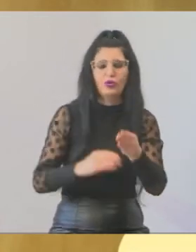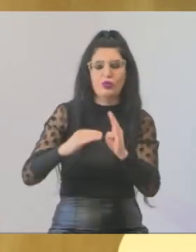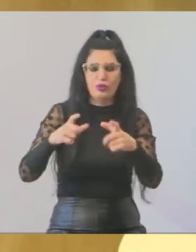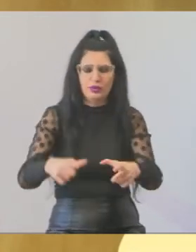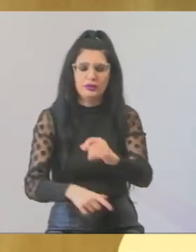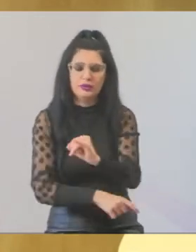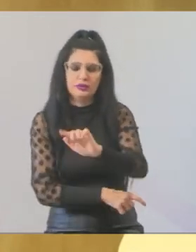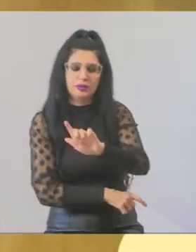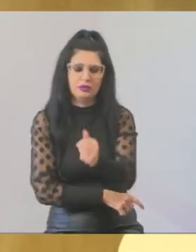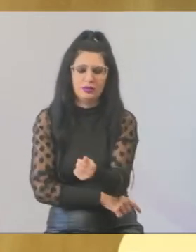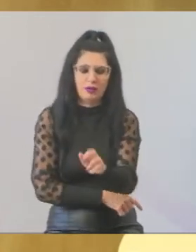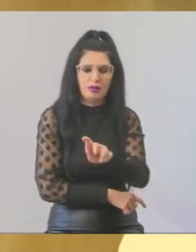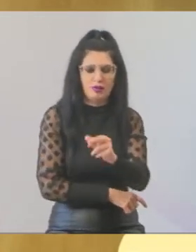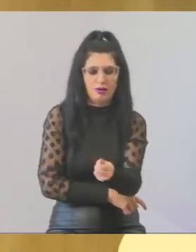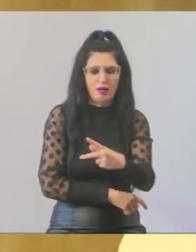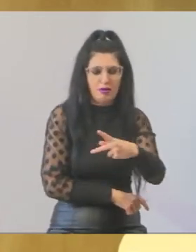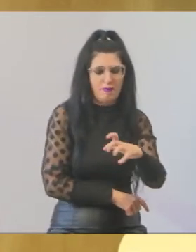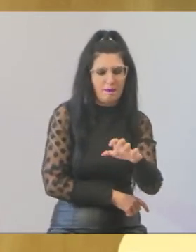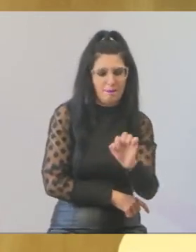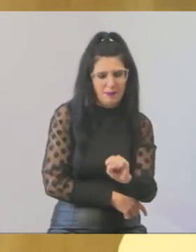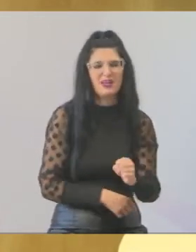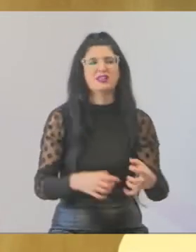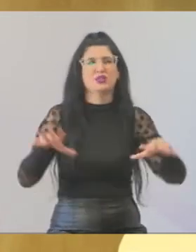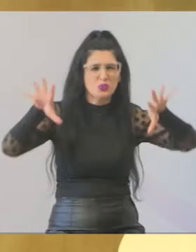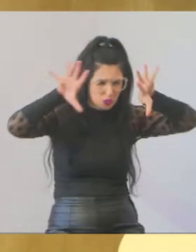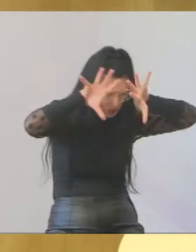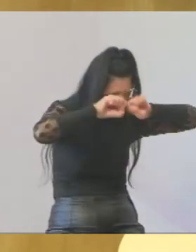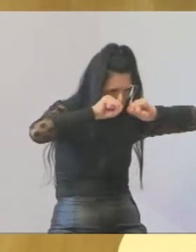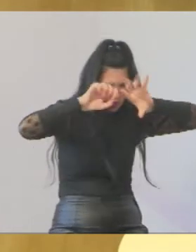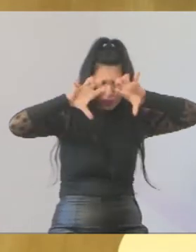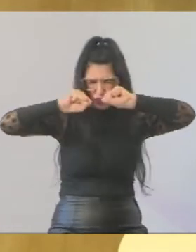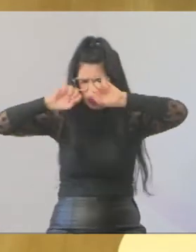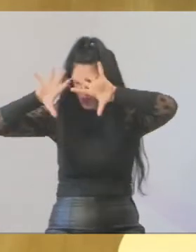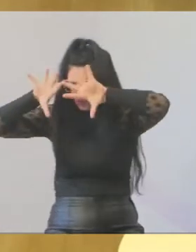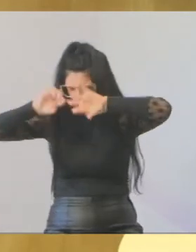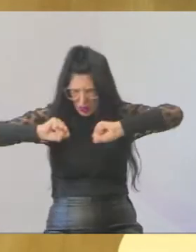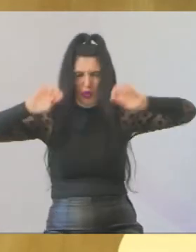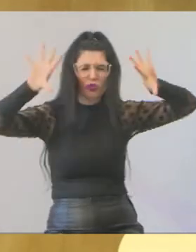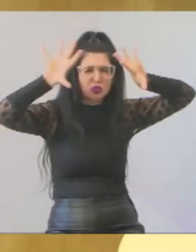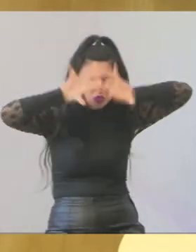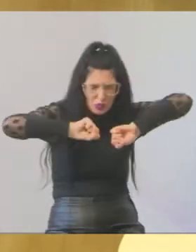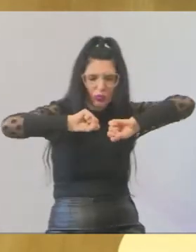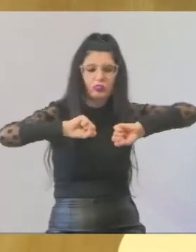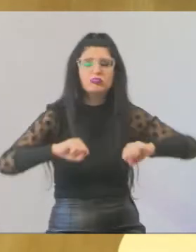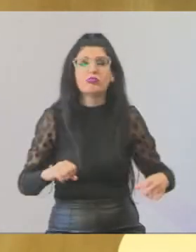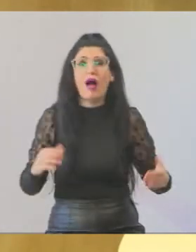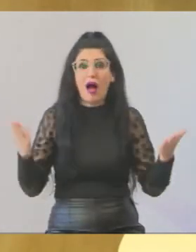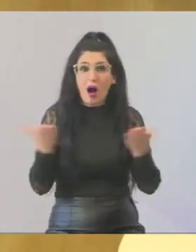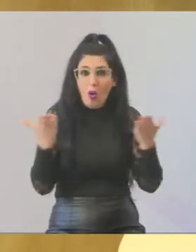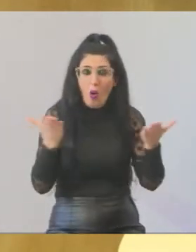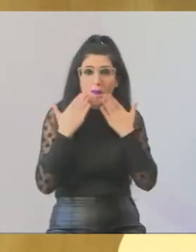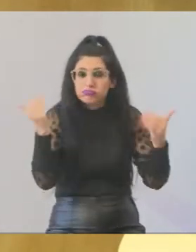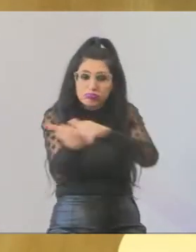Então, que seja, não para essa obra, que continua aí para nós levar essa melhoria para esses moradores aí.